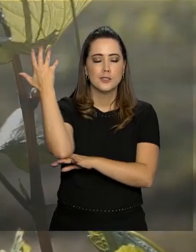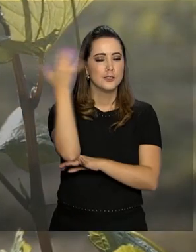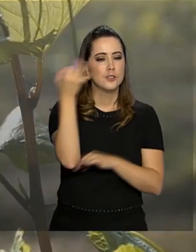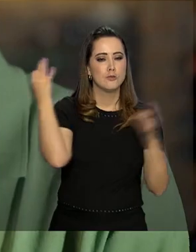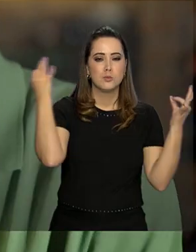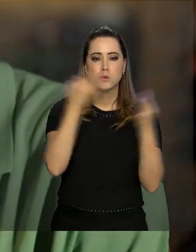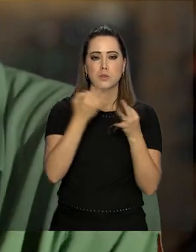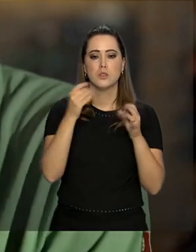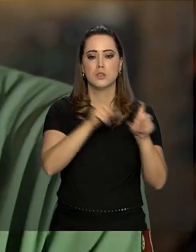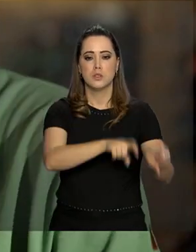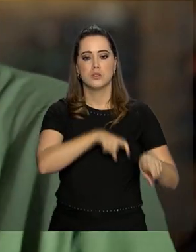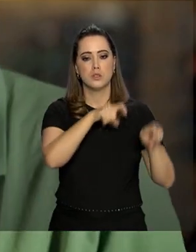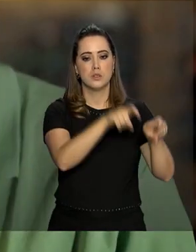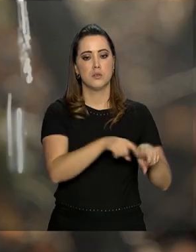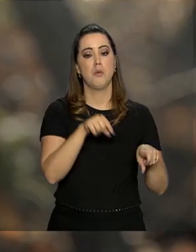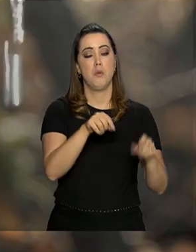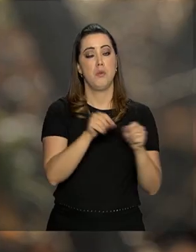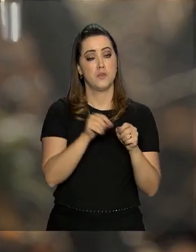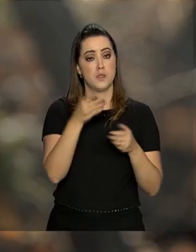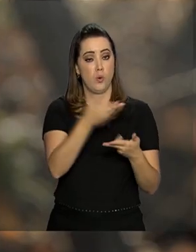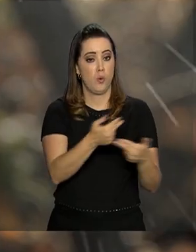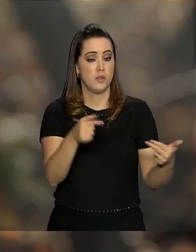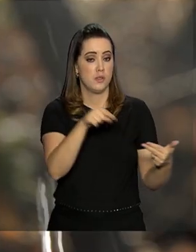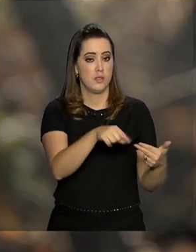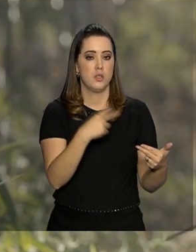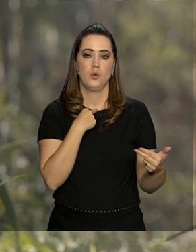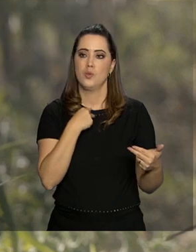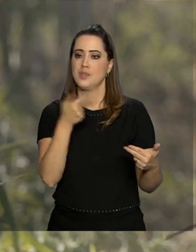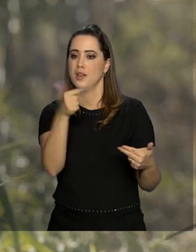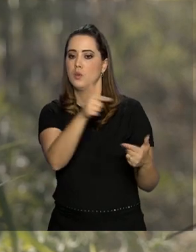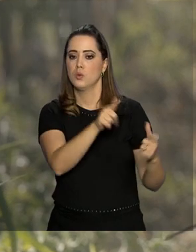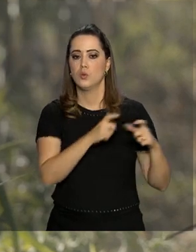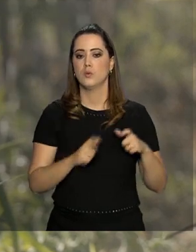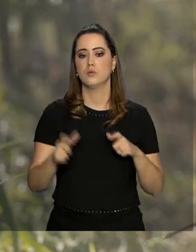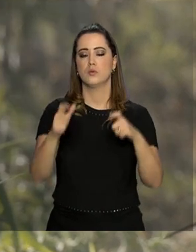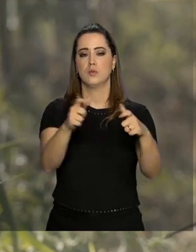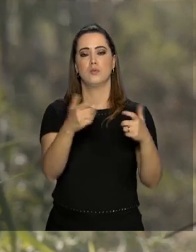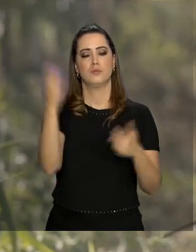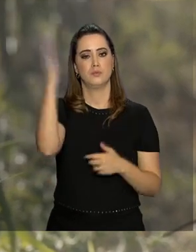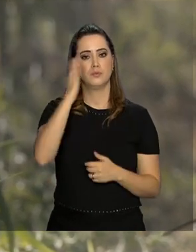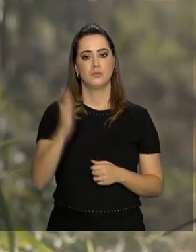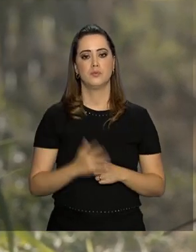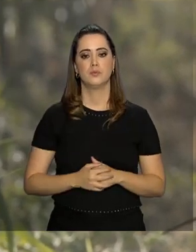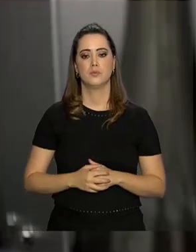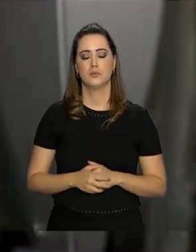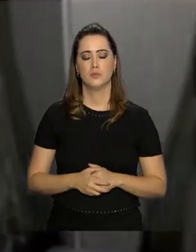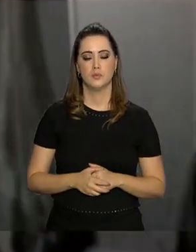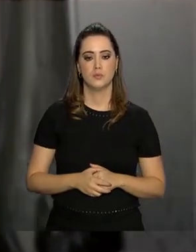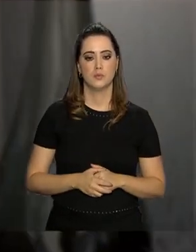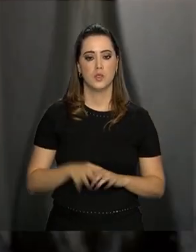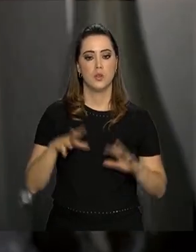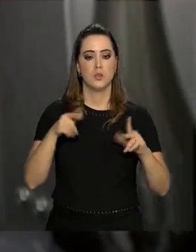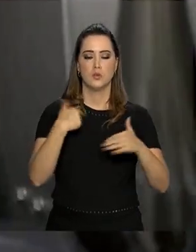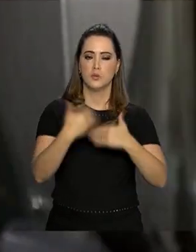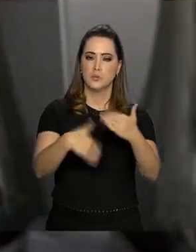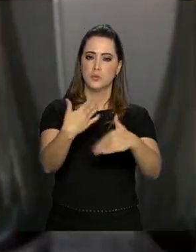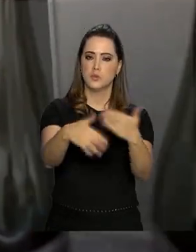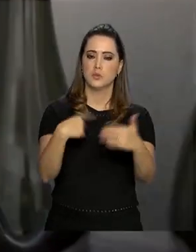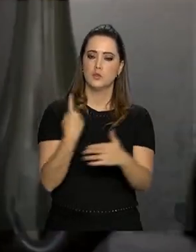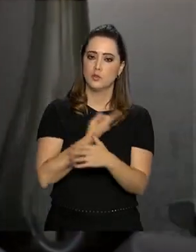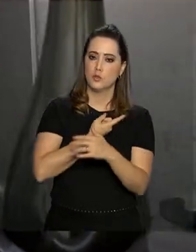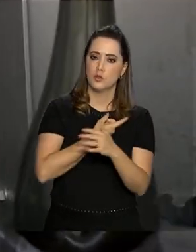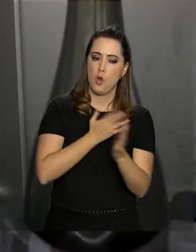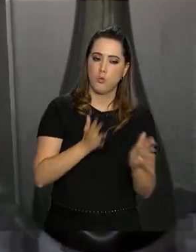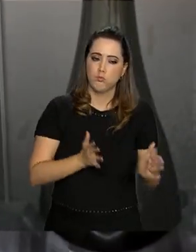produção agrícola. E que se podem fazer coisas aqui que não se conseguem fazer em outras regiões do Brasil. Todo o desenvolvimento do nosso